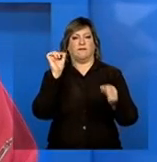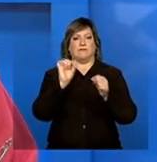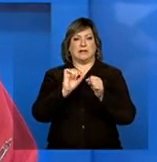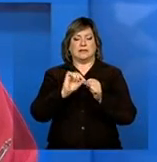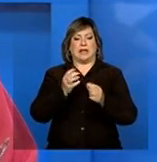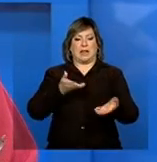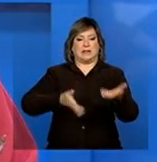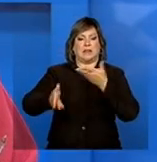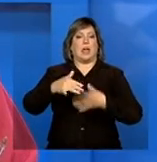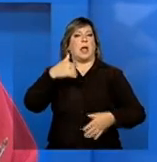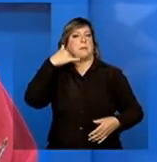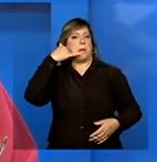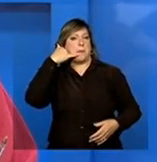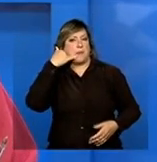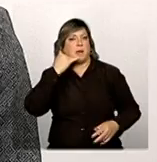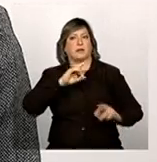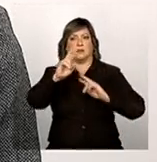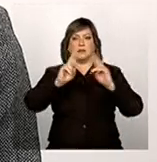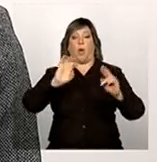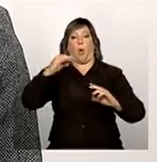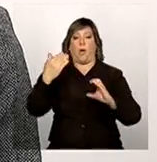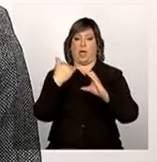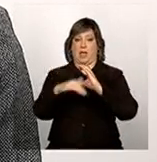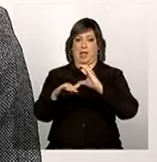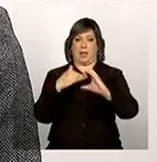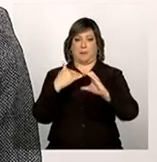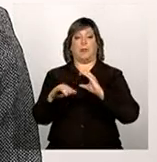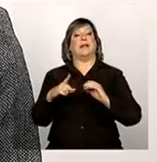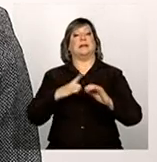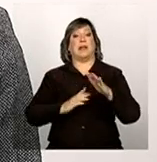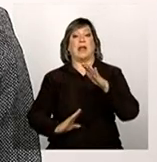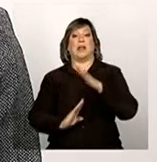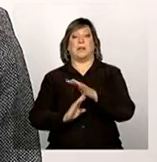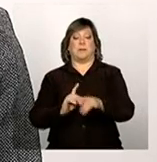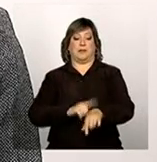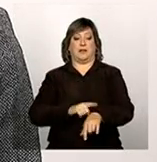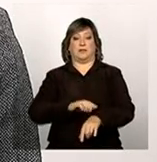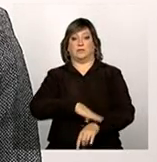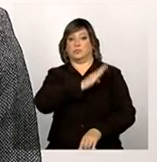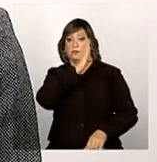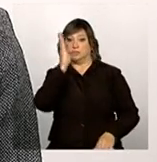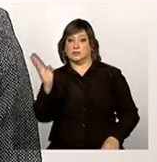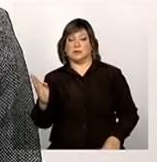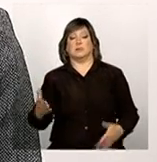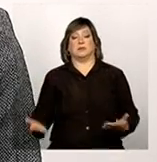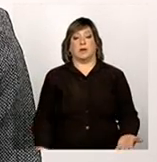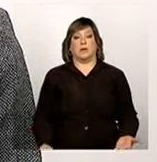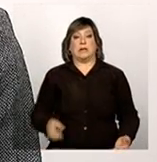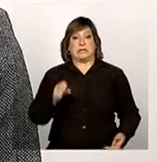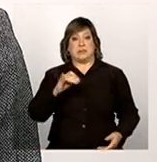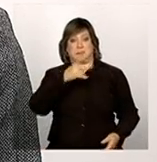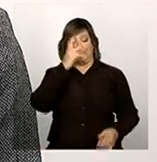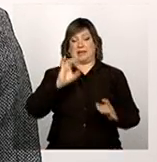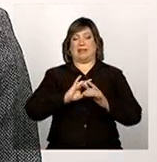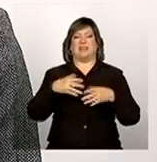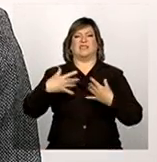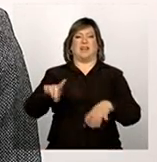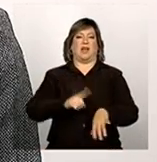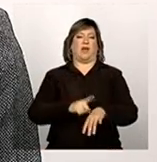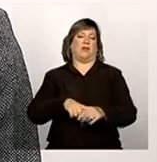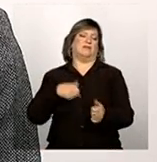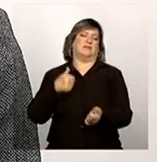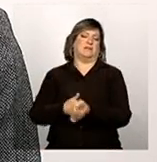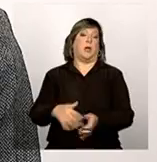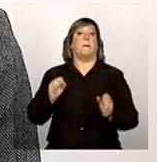telefônico ou por e-mail, ela tem um limite diário. Então, muitas vezes, se as pessoas deixam para o último dia,